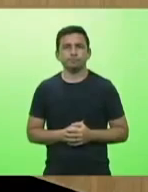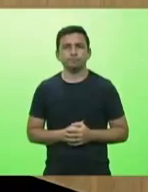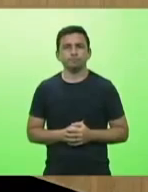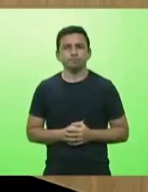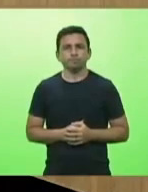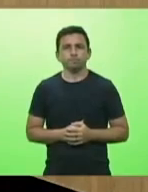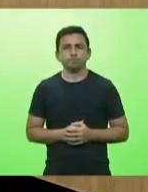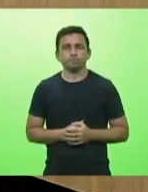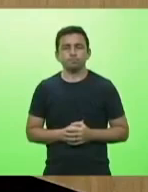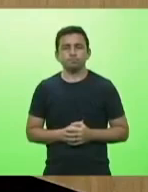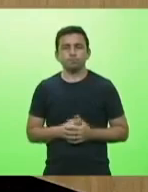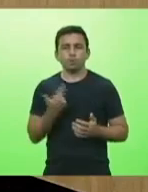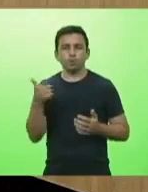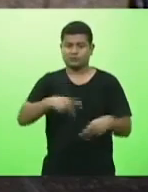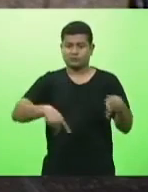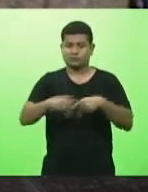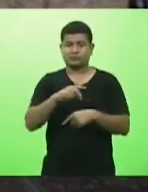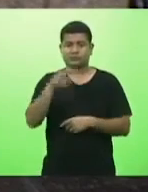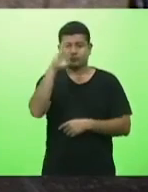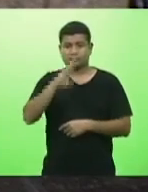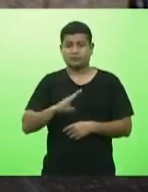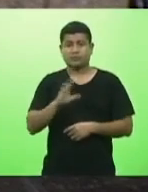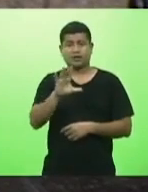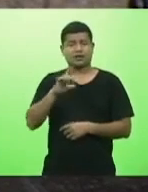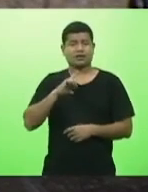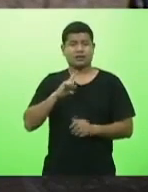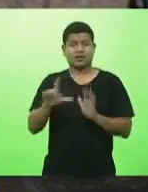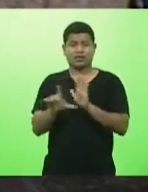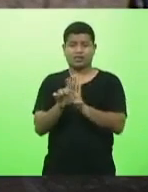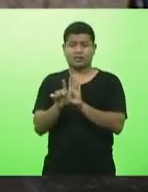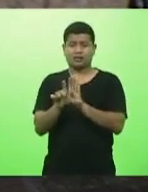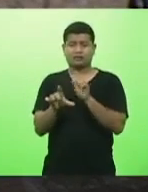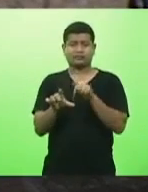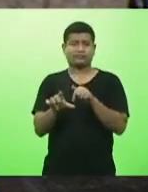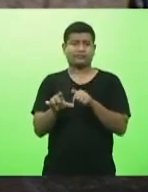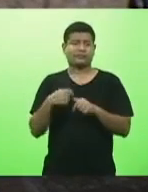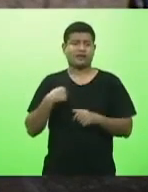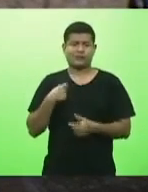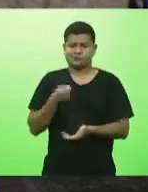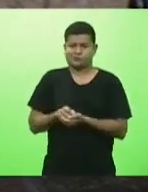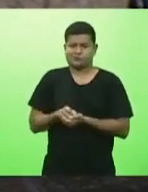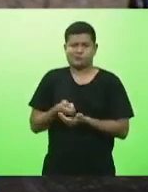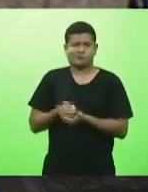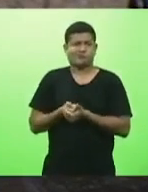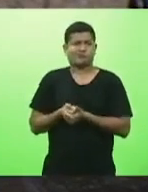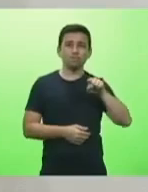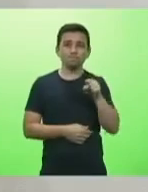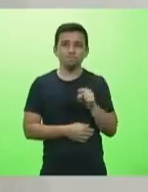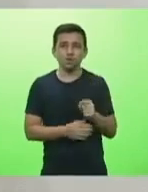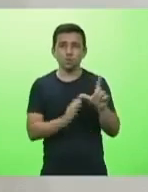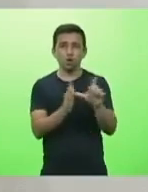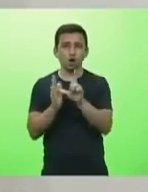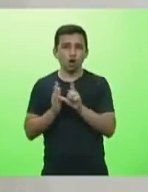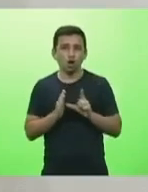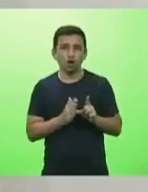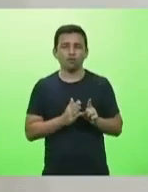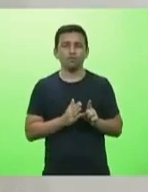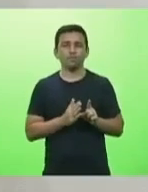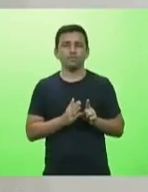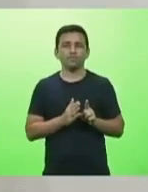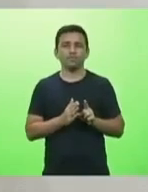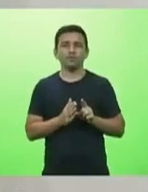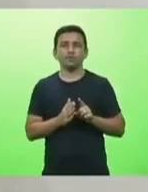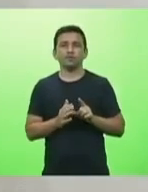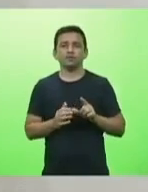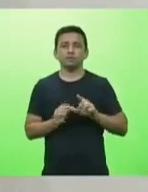48 horas de antecedência, para ouvir representantes dos empregados e dos empregadores, e determina que